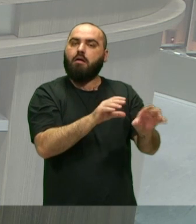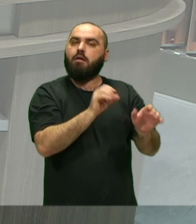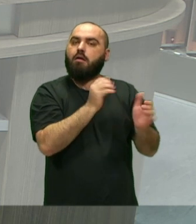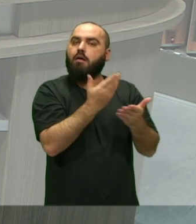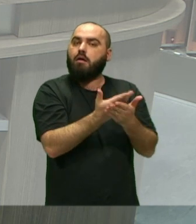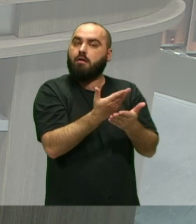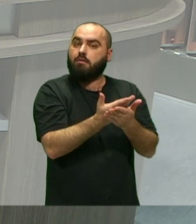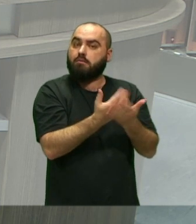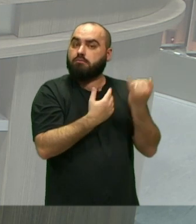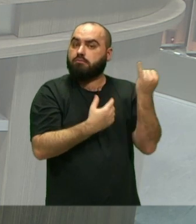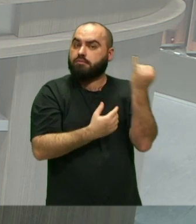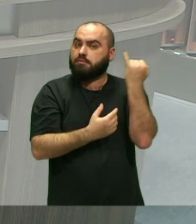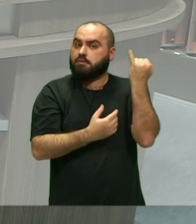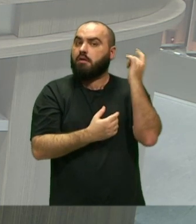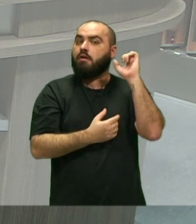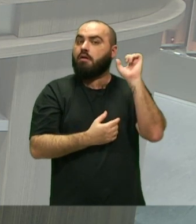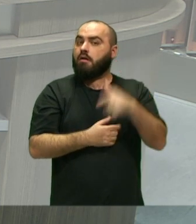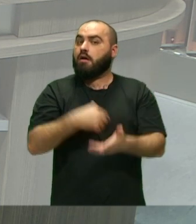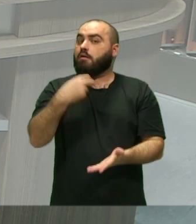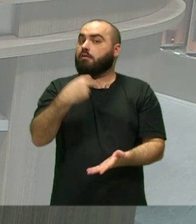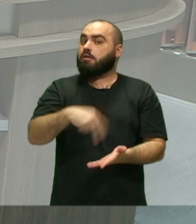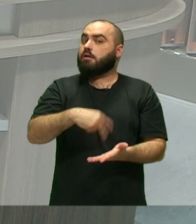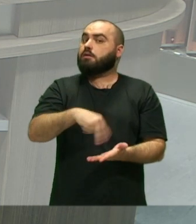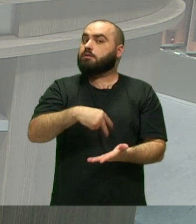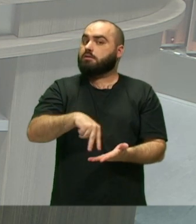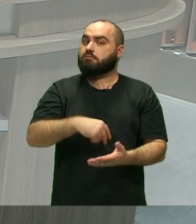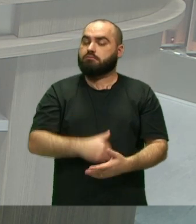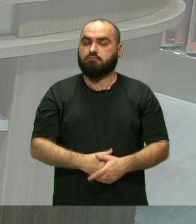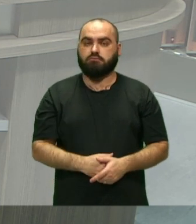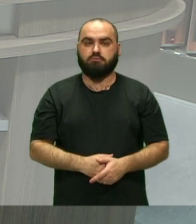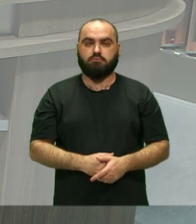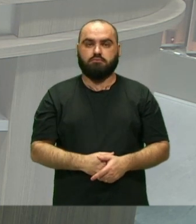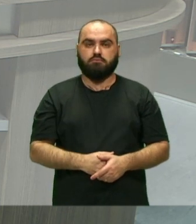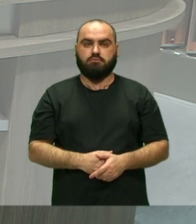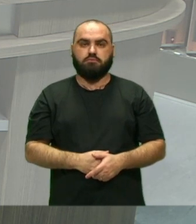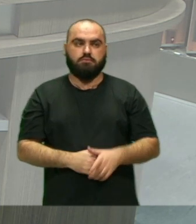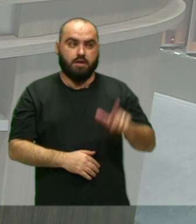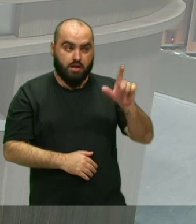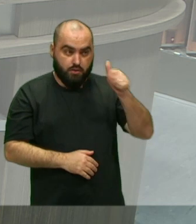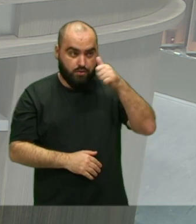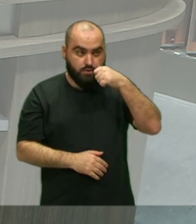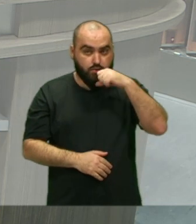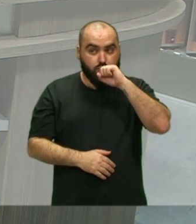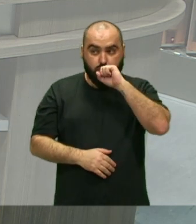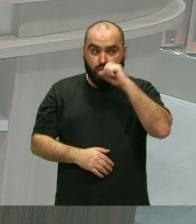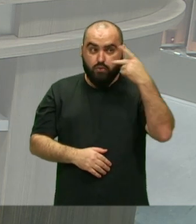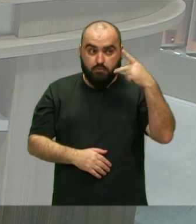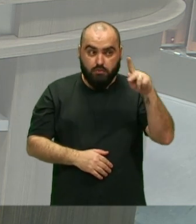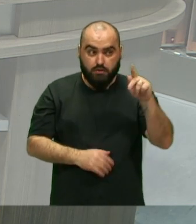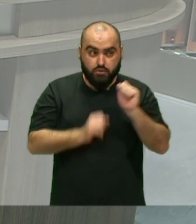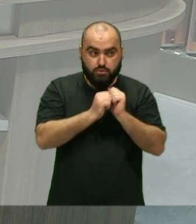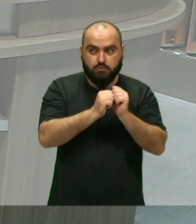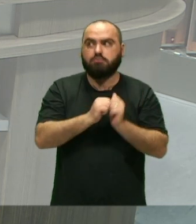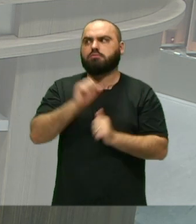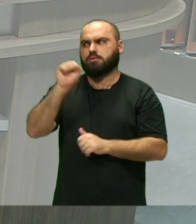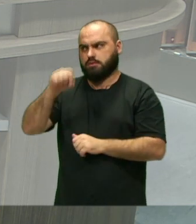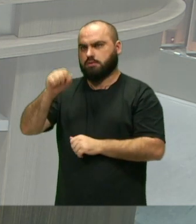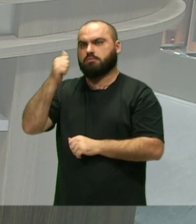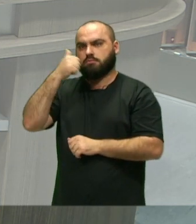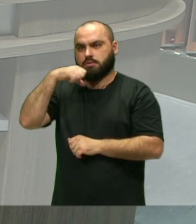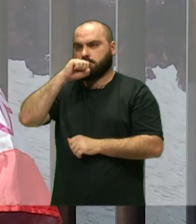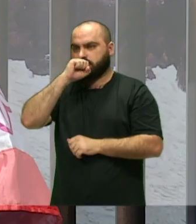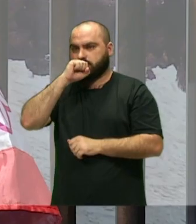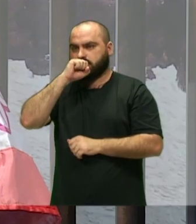das alas Que é muito importante É a ala da dança Do qual a tua mãe Fez parte Minha mãe Minha mãe É baiana de